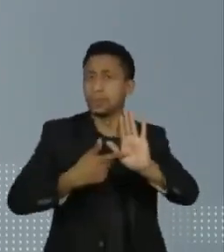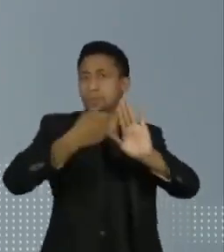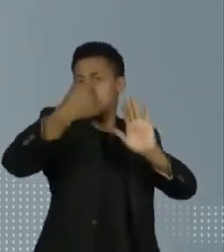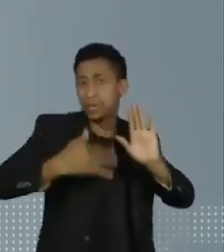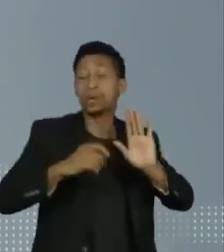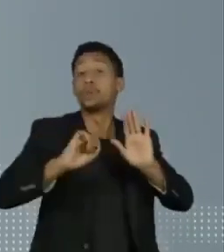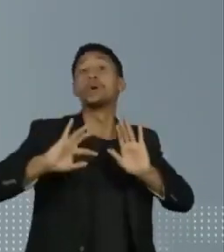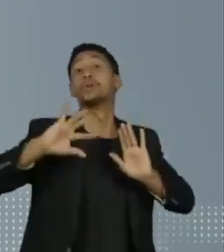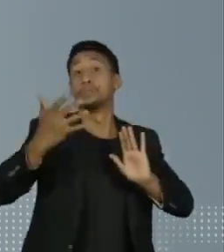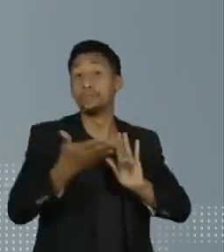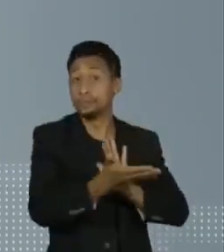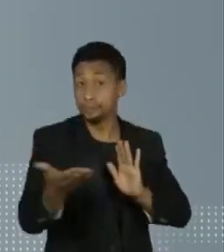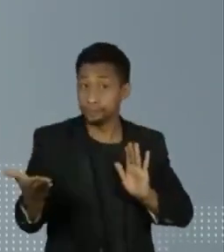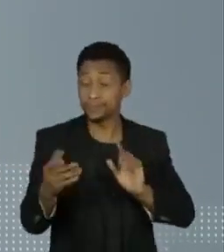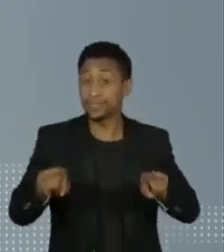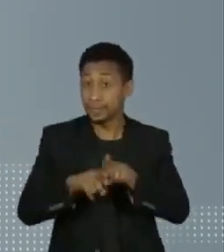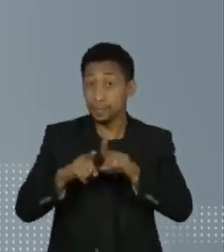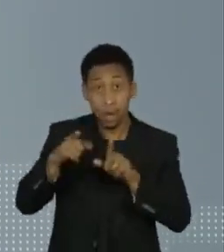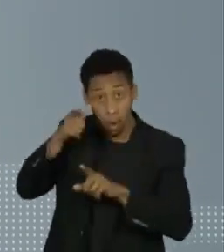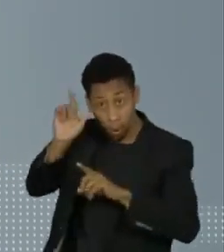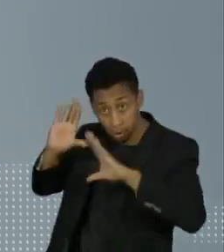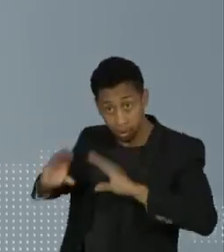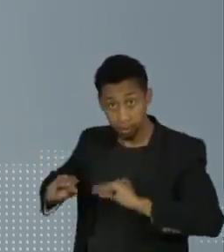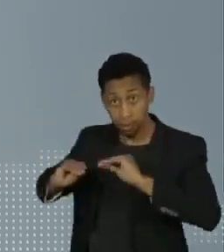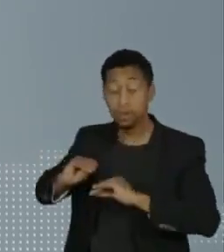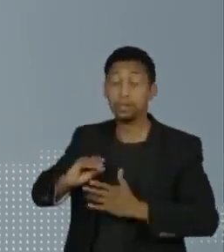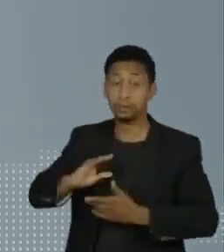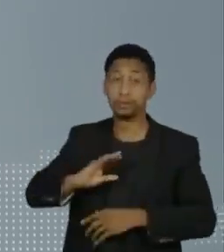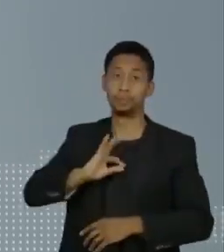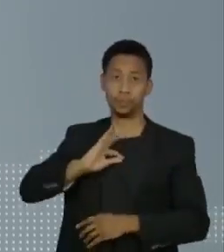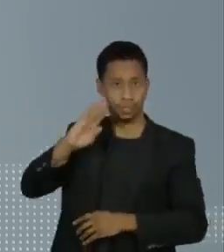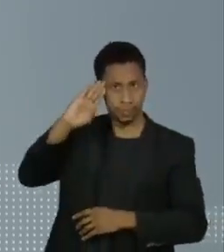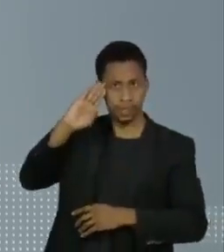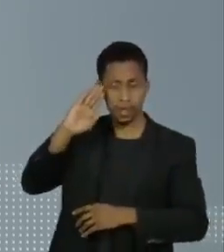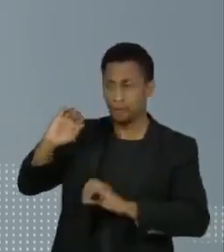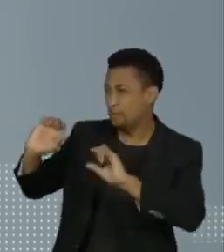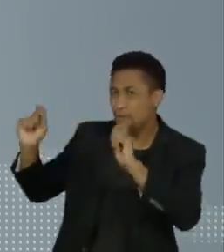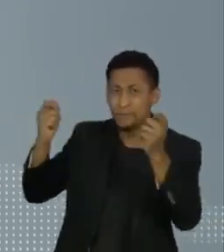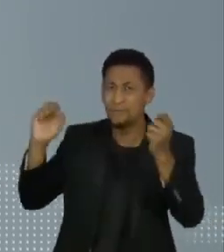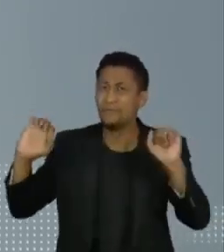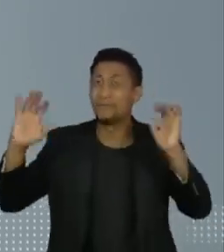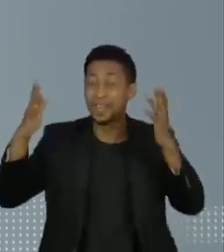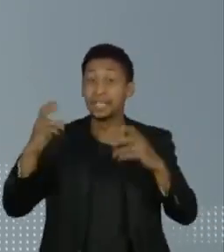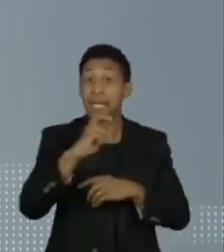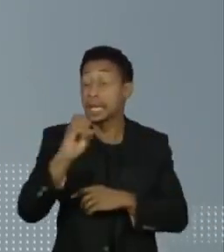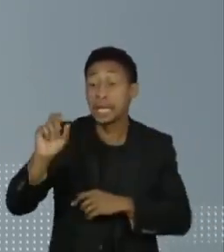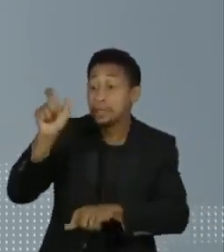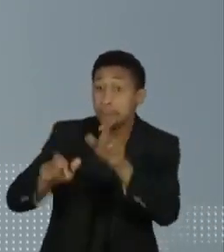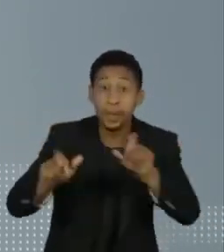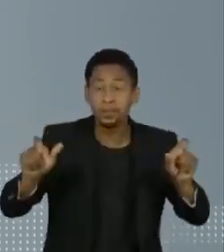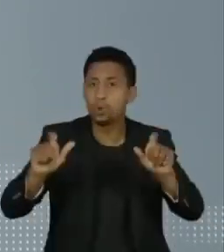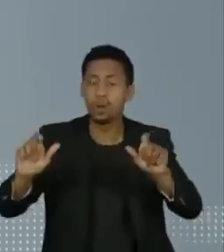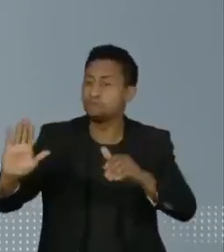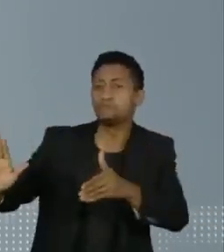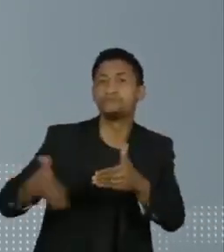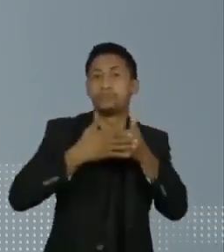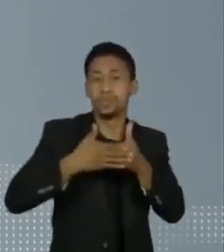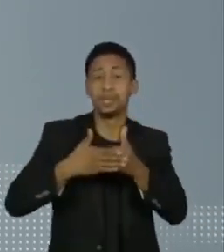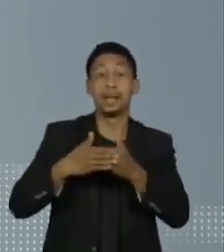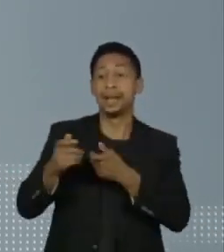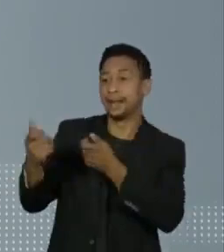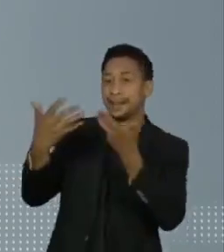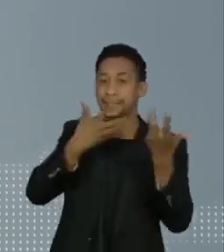vigilância sanitária. Também na noite de ontem, a Polícia Militar encerrou uma festa com mais de 500 pessoas na casa da cantora Elba